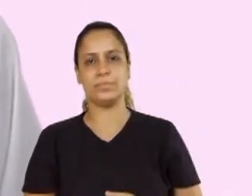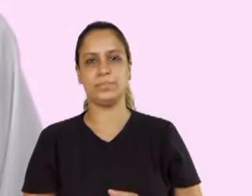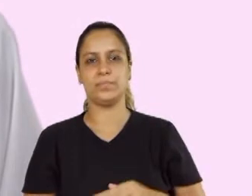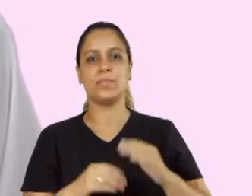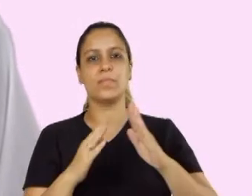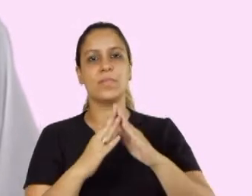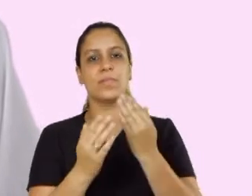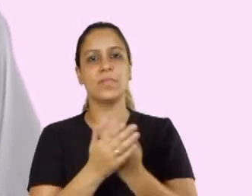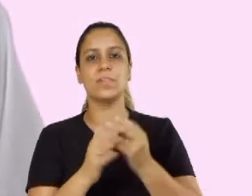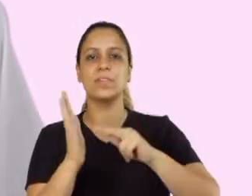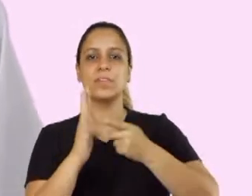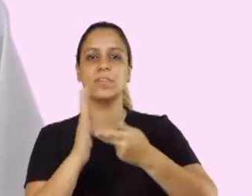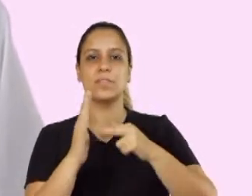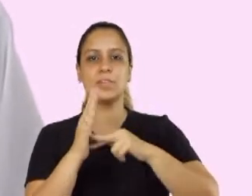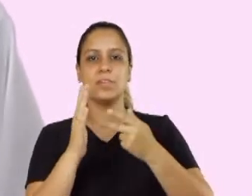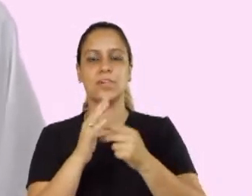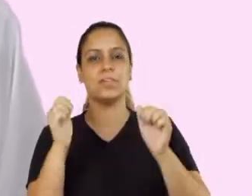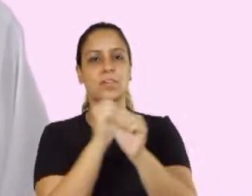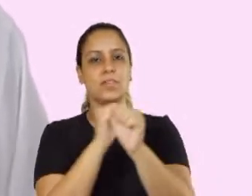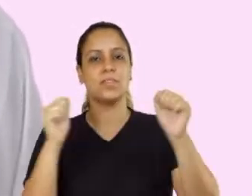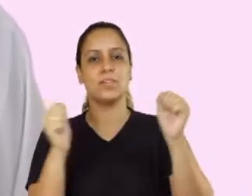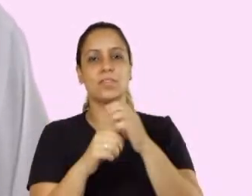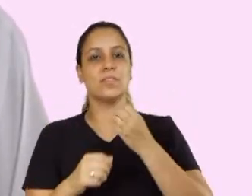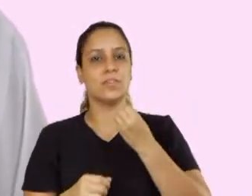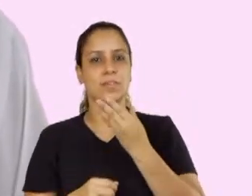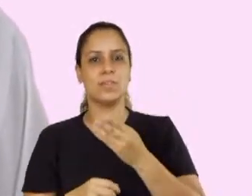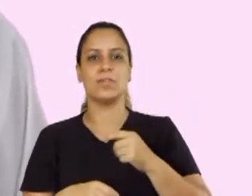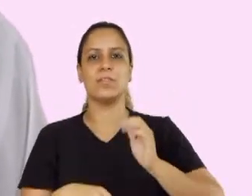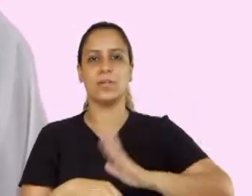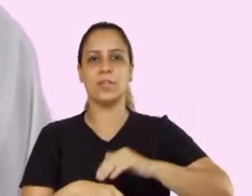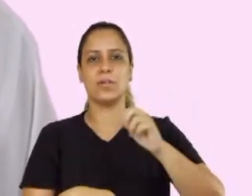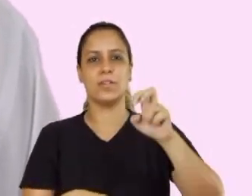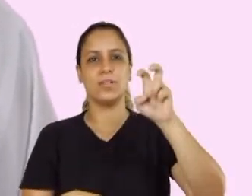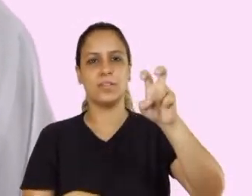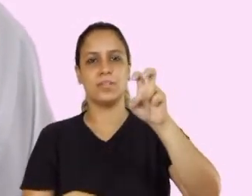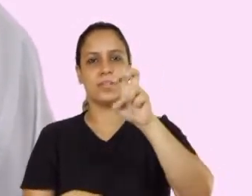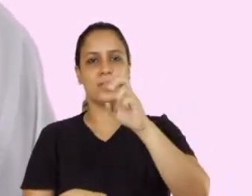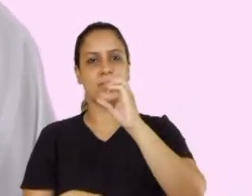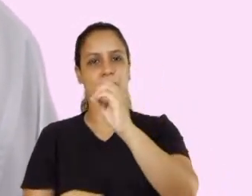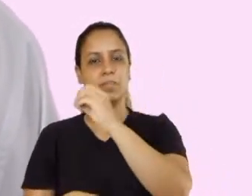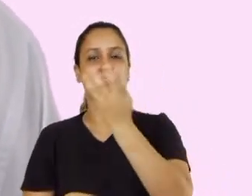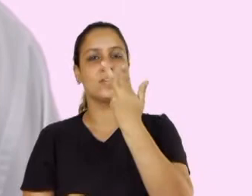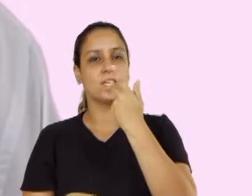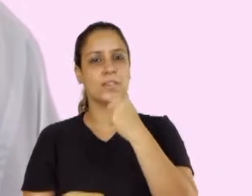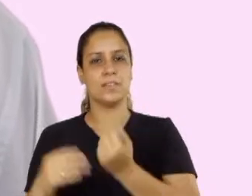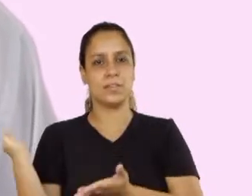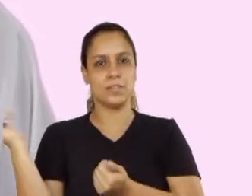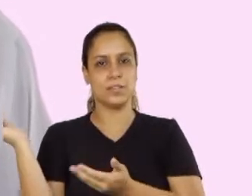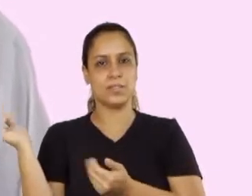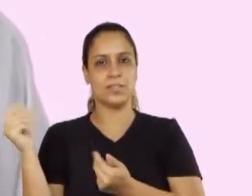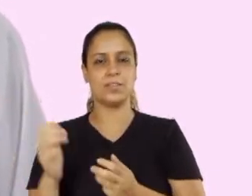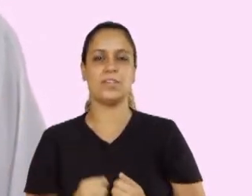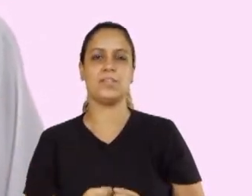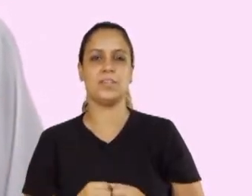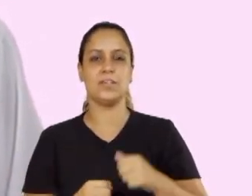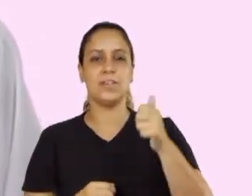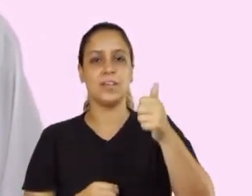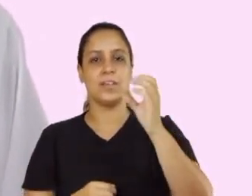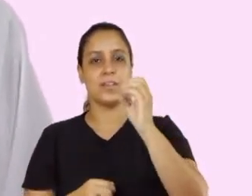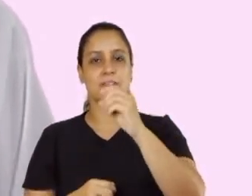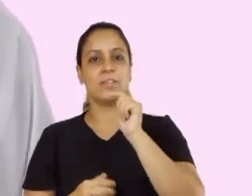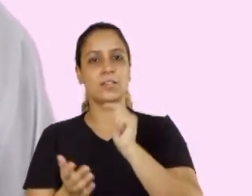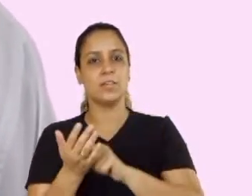os bairros da cidade. As escolinhas significavam esporte e lazer a mais de 5.500 crianças e